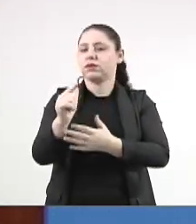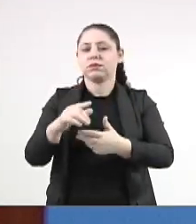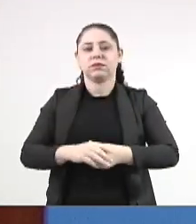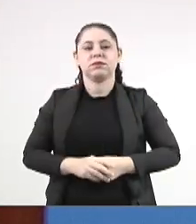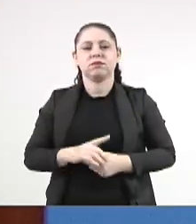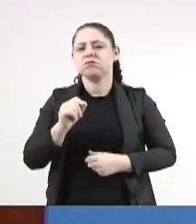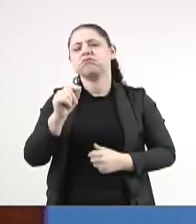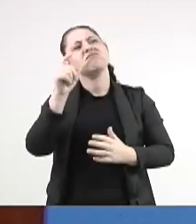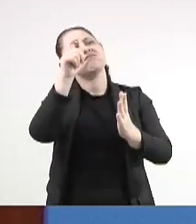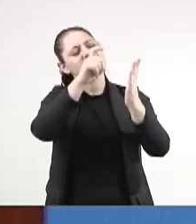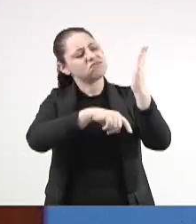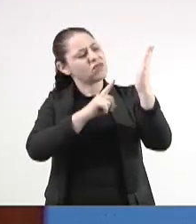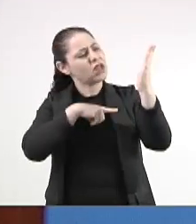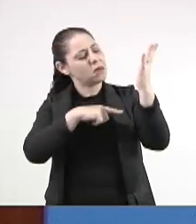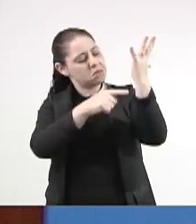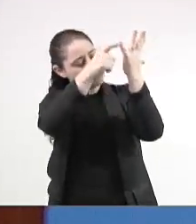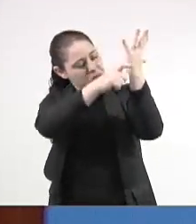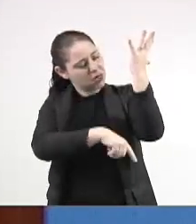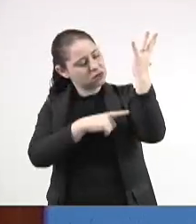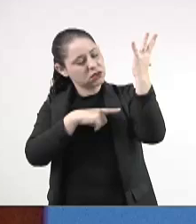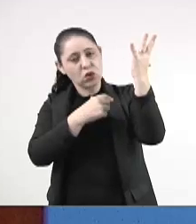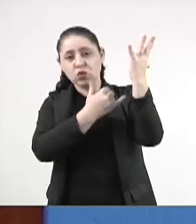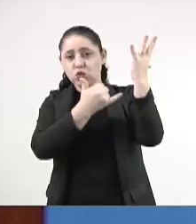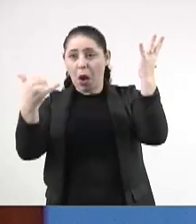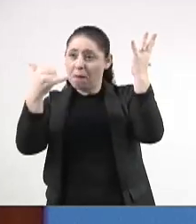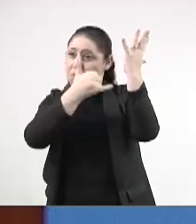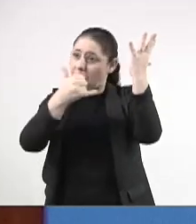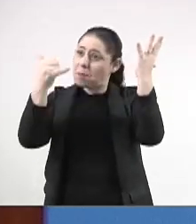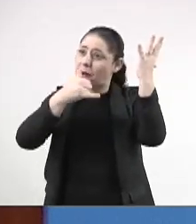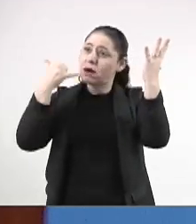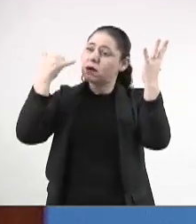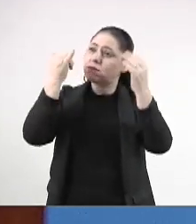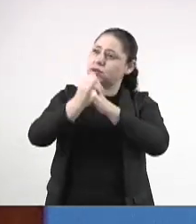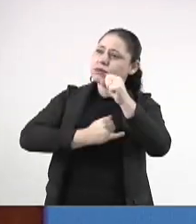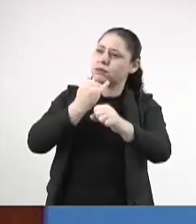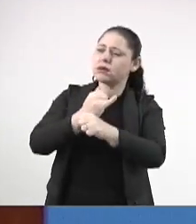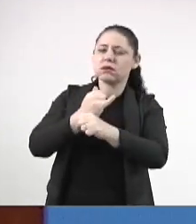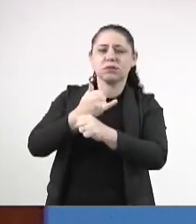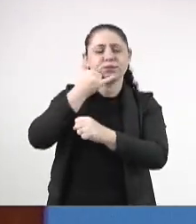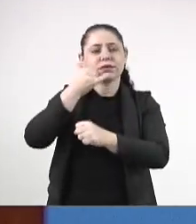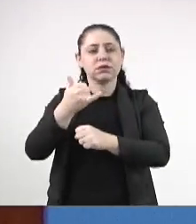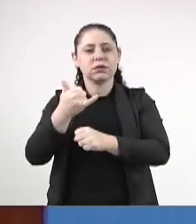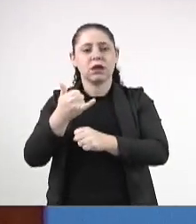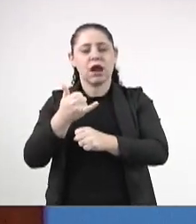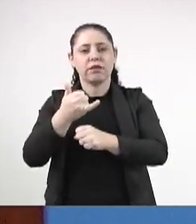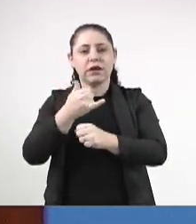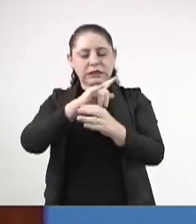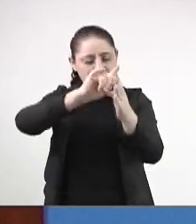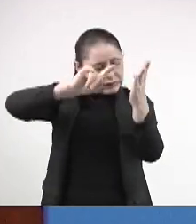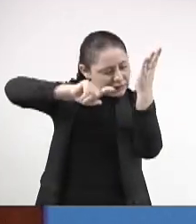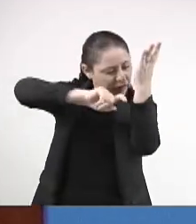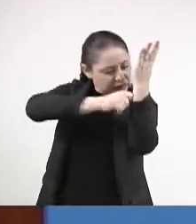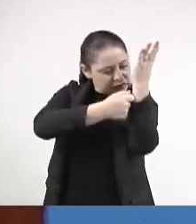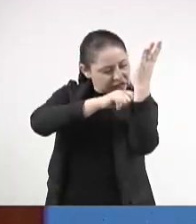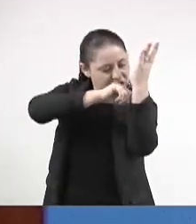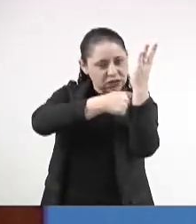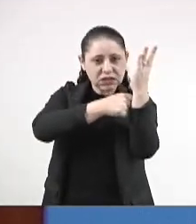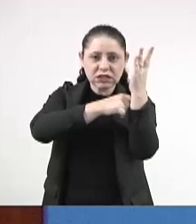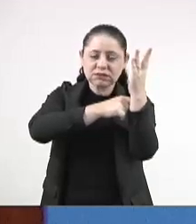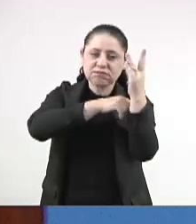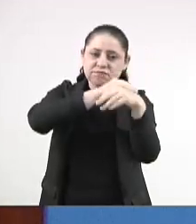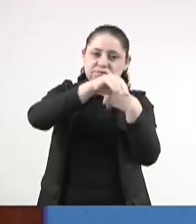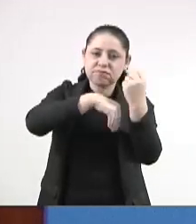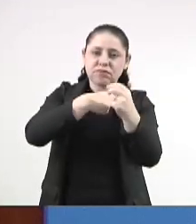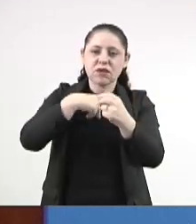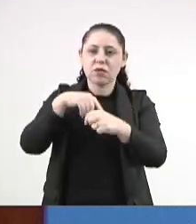Porque isso aqui, tinha que ser um poste, tinha que estar aqui com todas as operadoras. Não tem. Então, o cara vai lá e faz gambiarra. Você anda aqui,